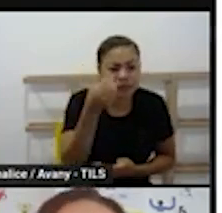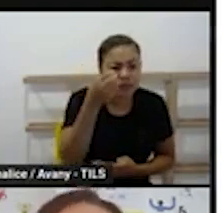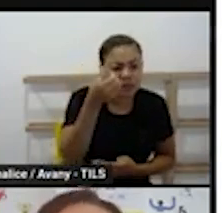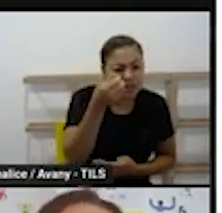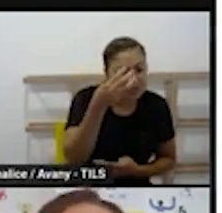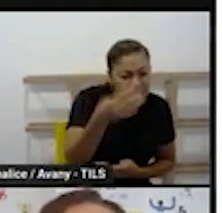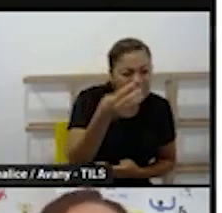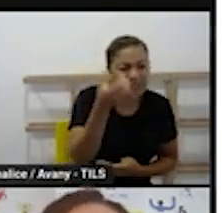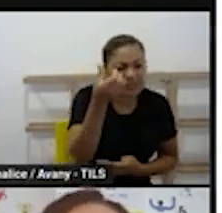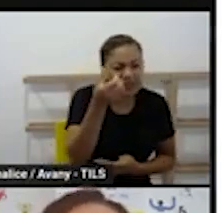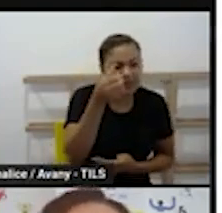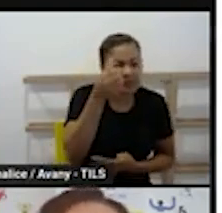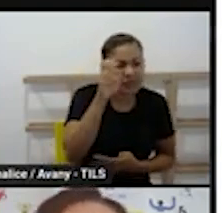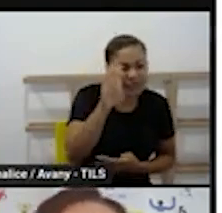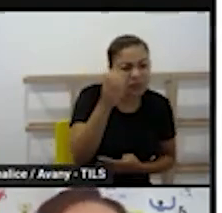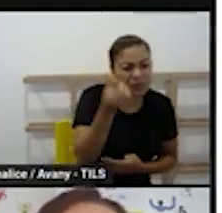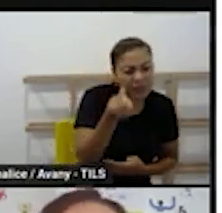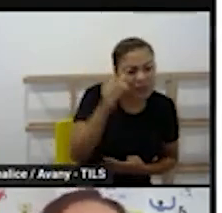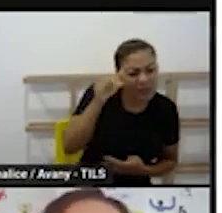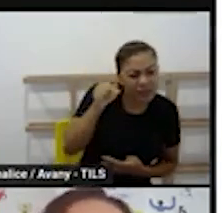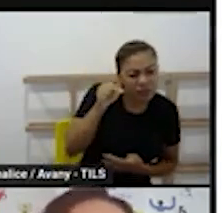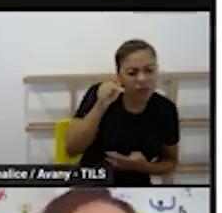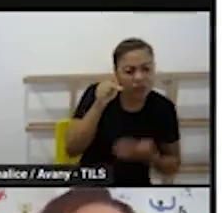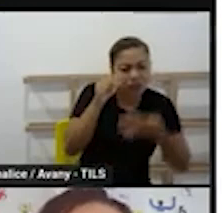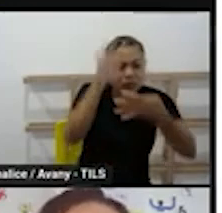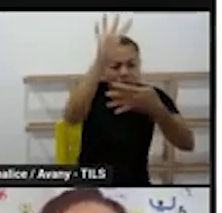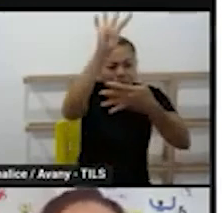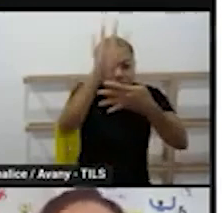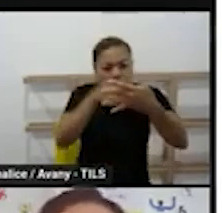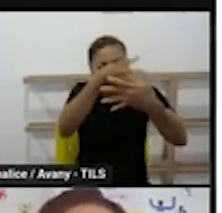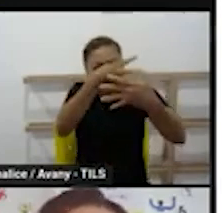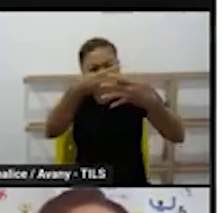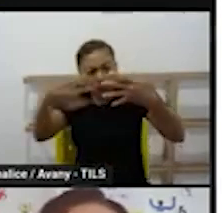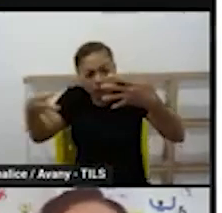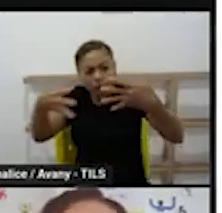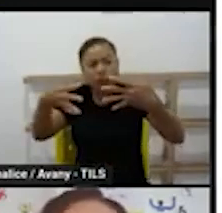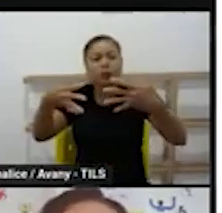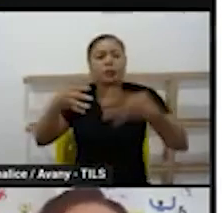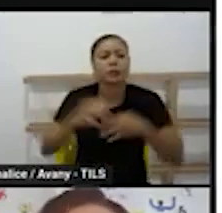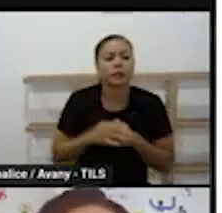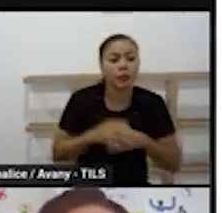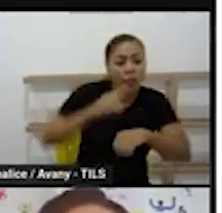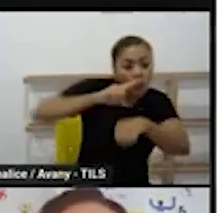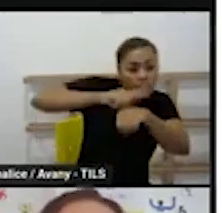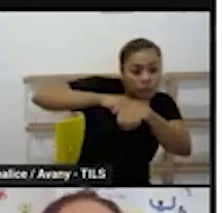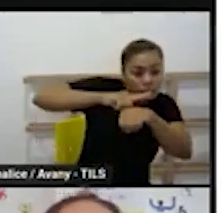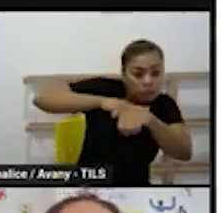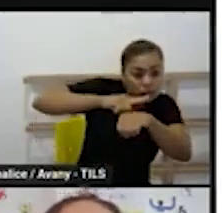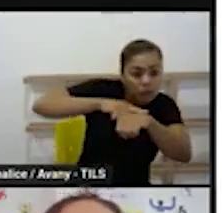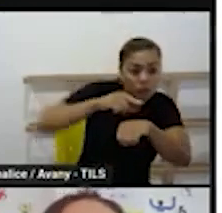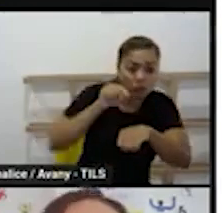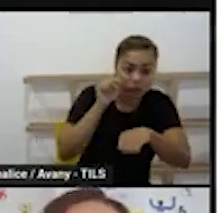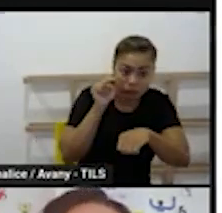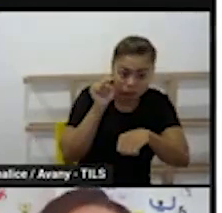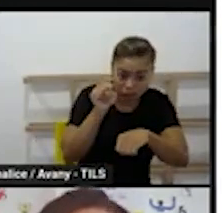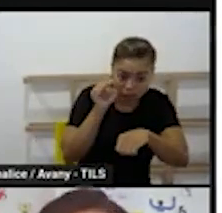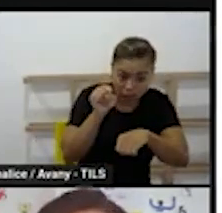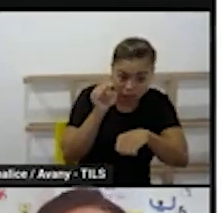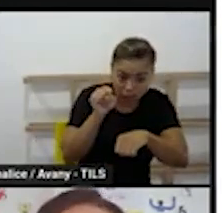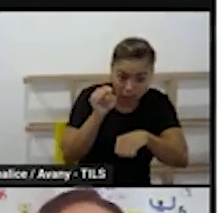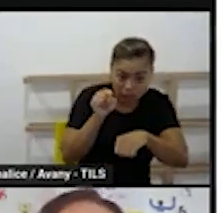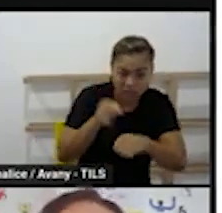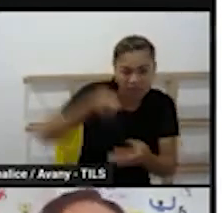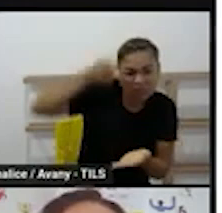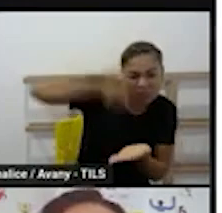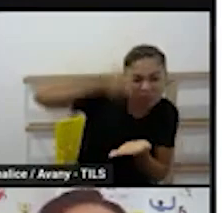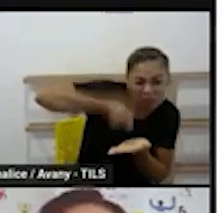colunas em que a gente começa com horário lembrando que esses horários eles não são rígidos